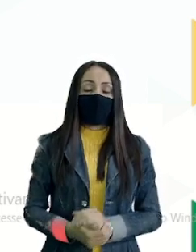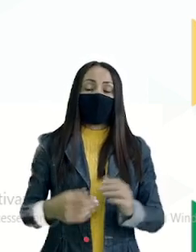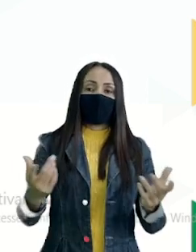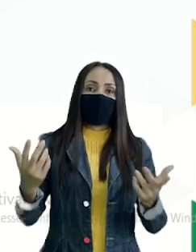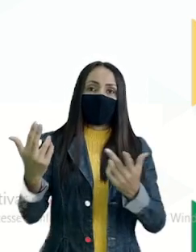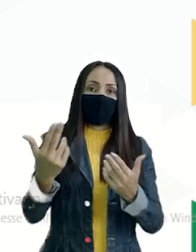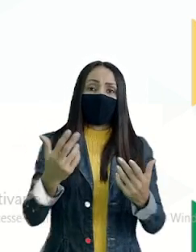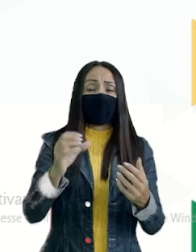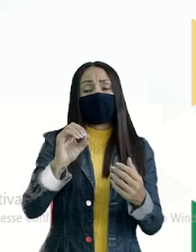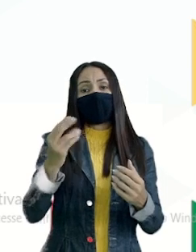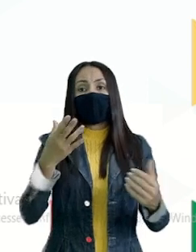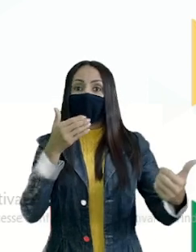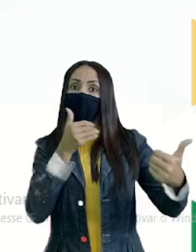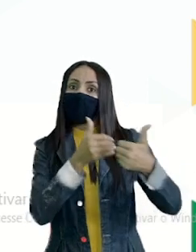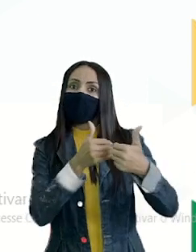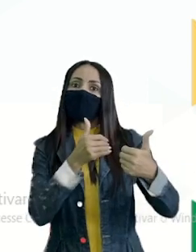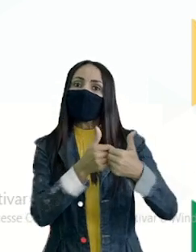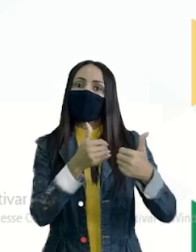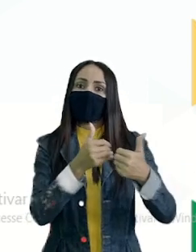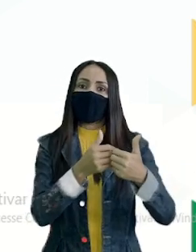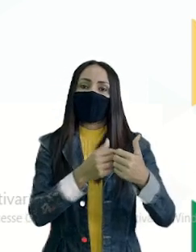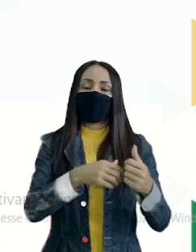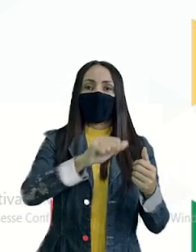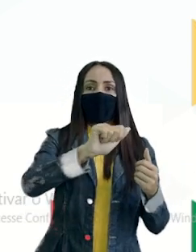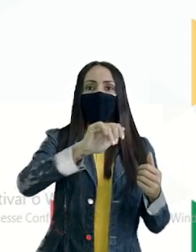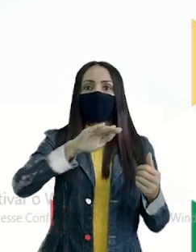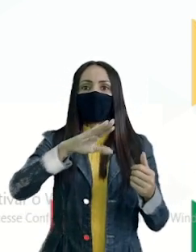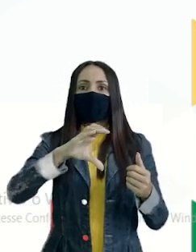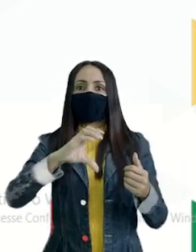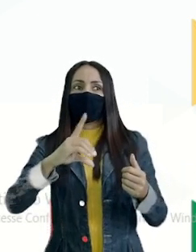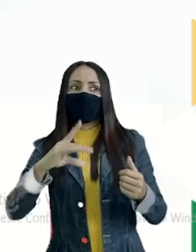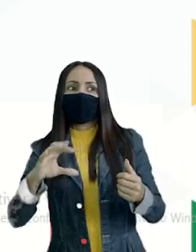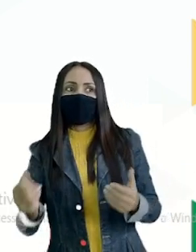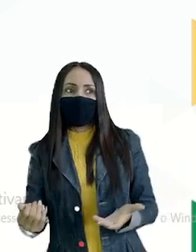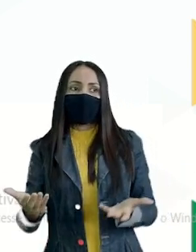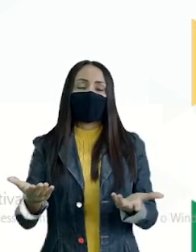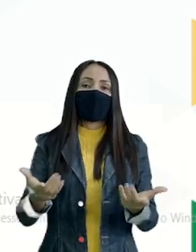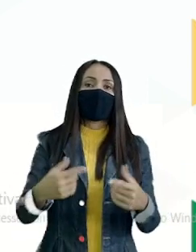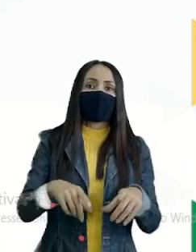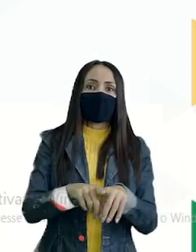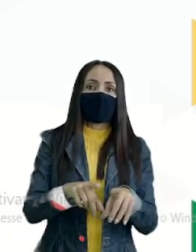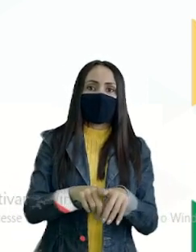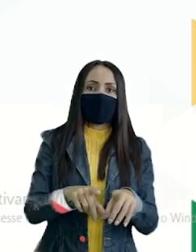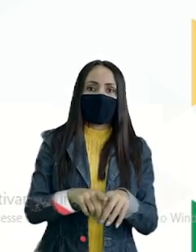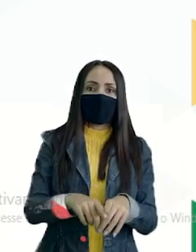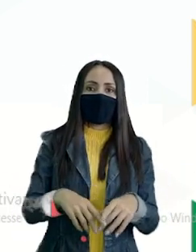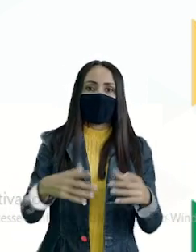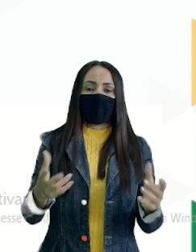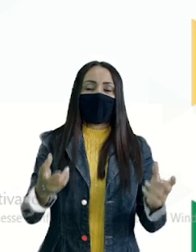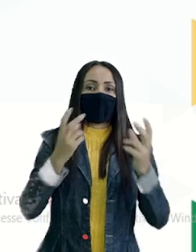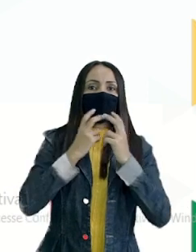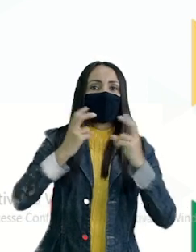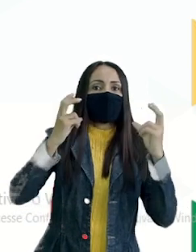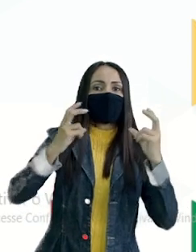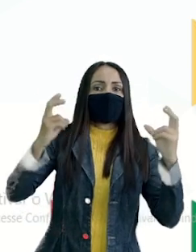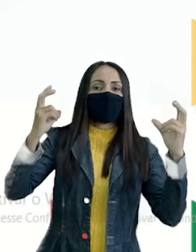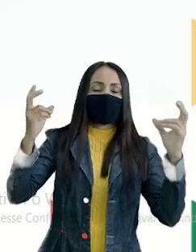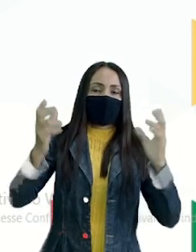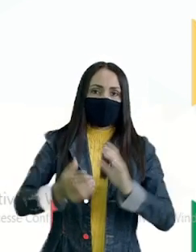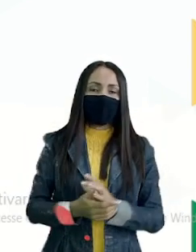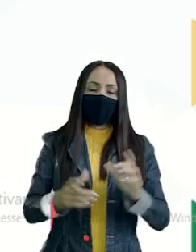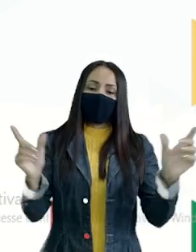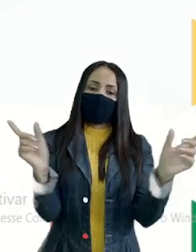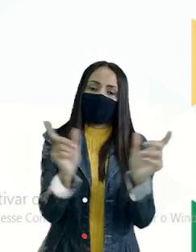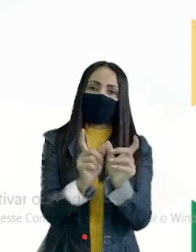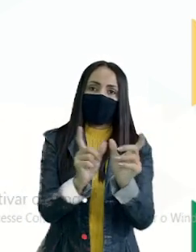aproximado Alfabeto No caso Abecedário Brado Grito Clamor Isso é o sinônimo